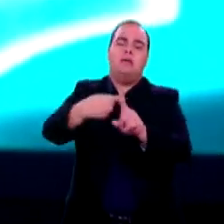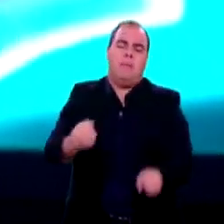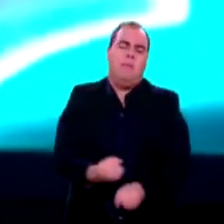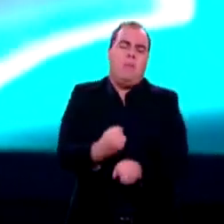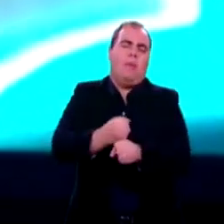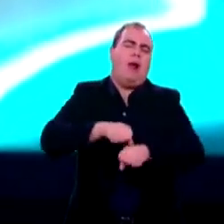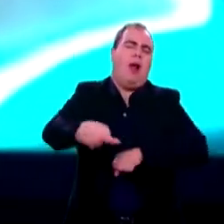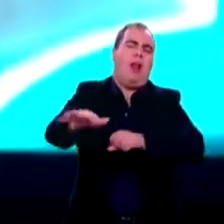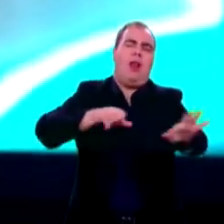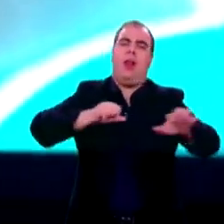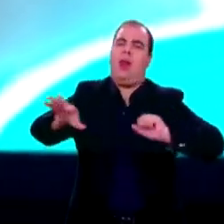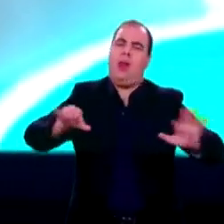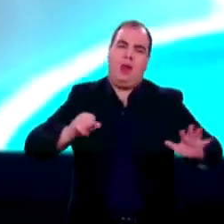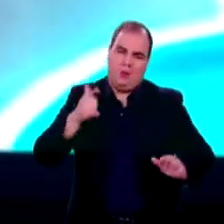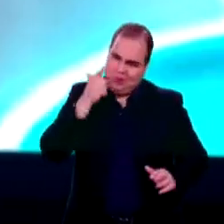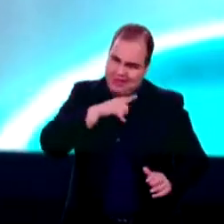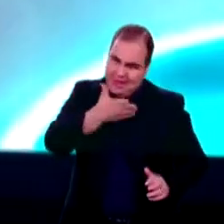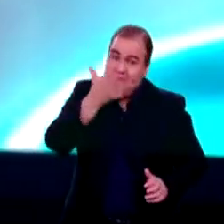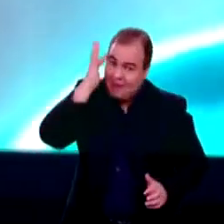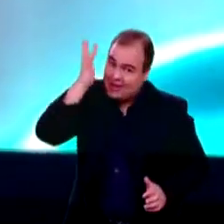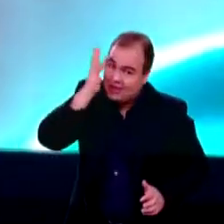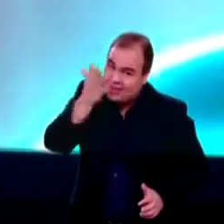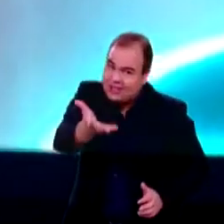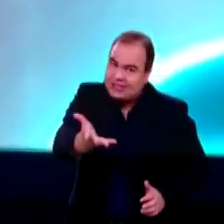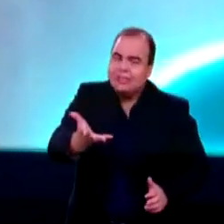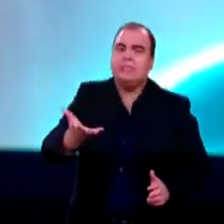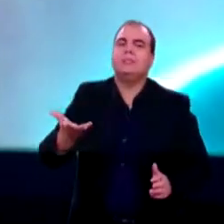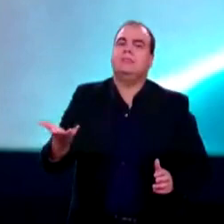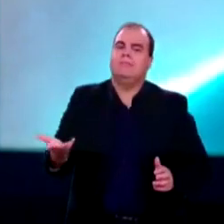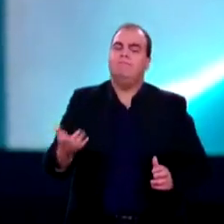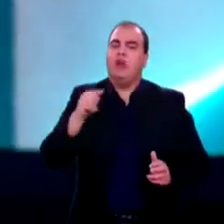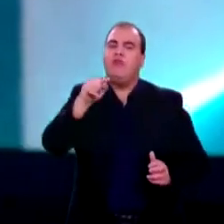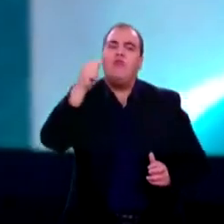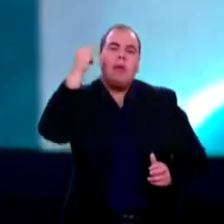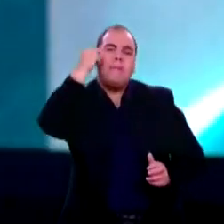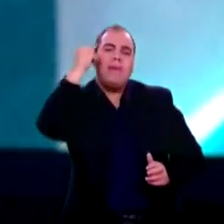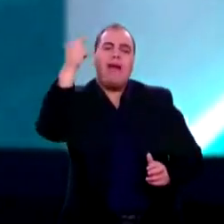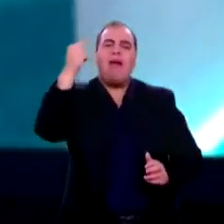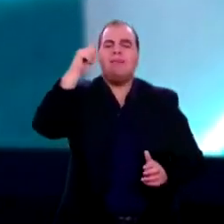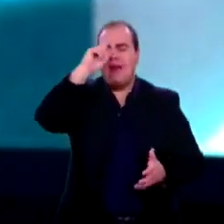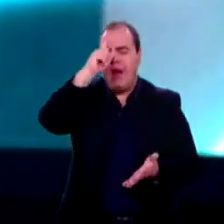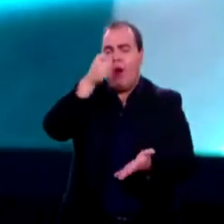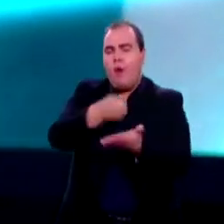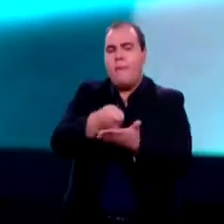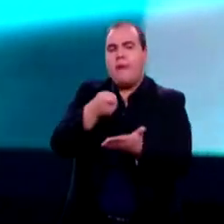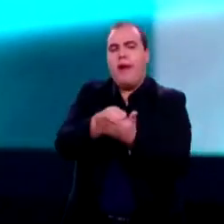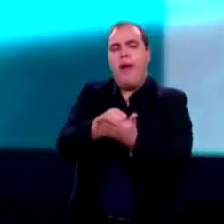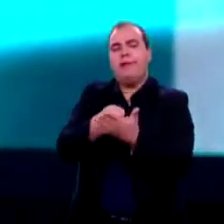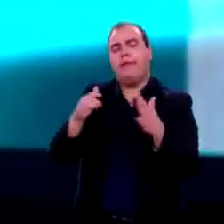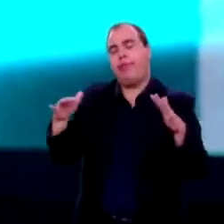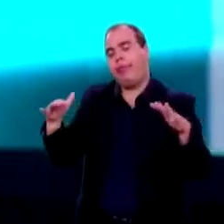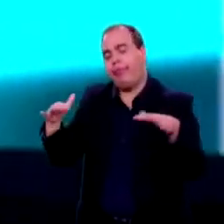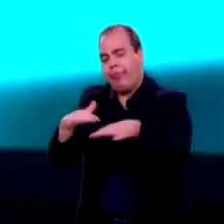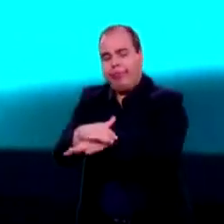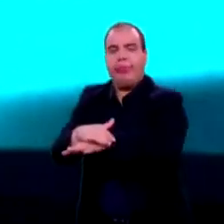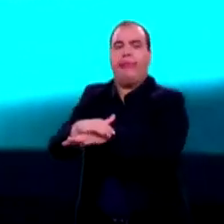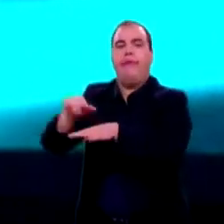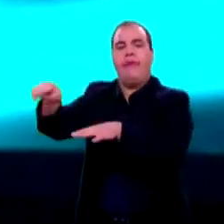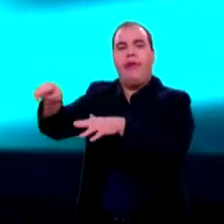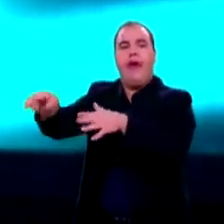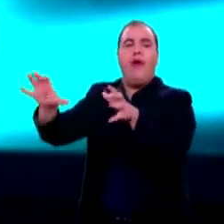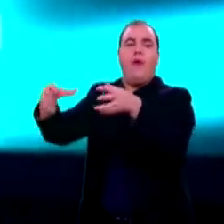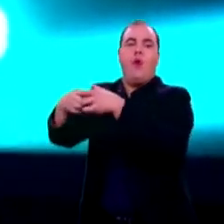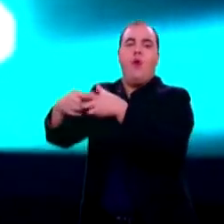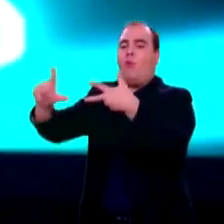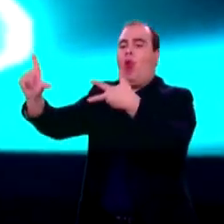a isso. Então, isso aí é uma questão que, por vezes, você é obrigado a se curvar para o Legislativo. Agora, deixe bem